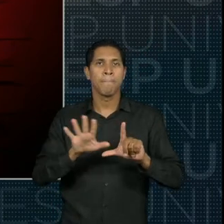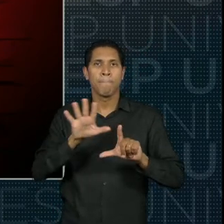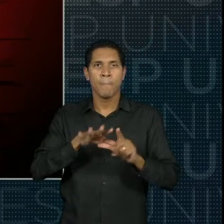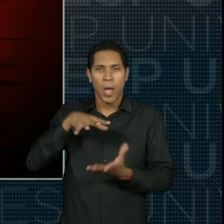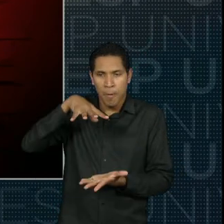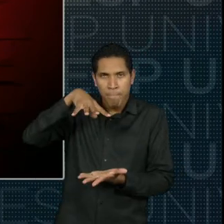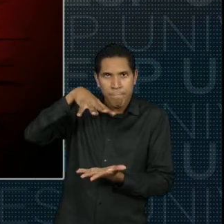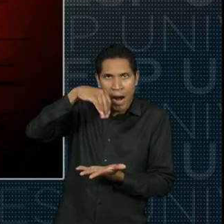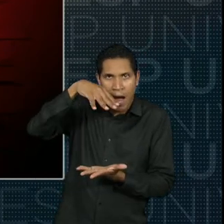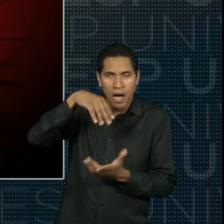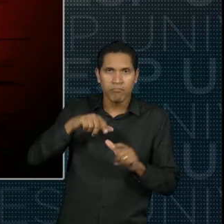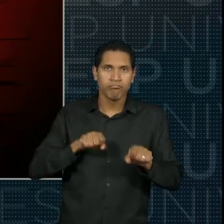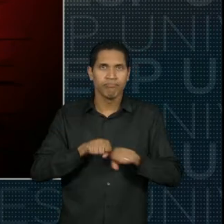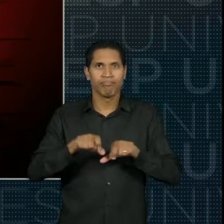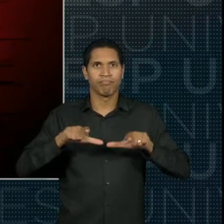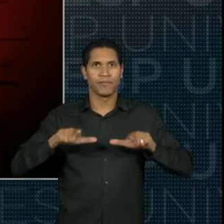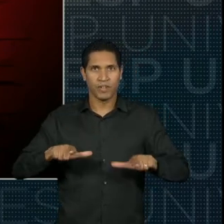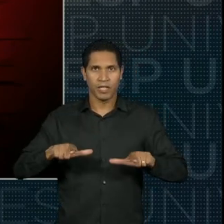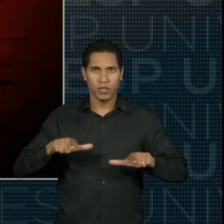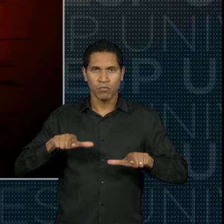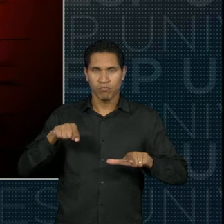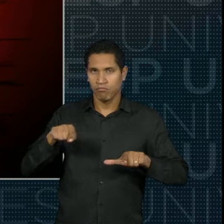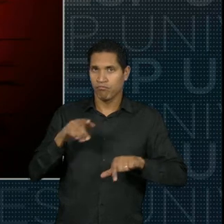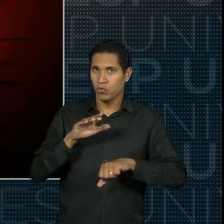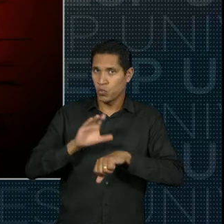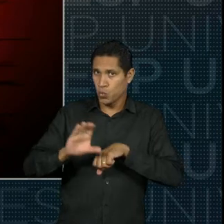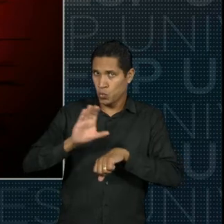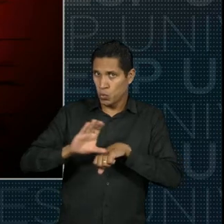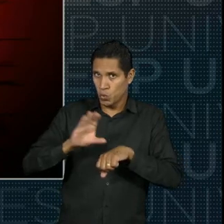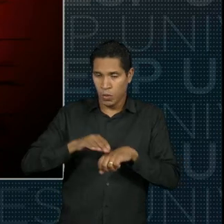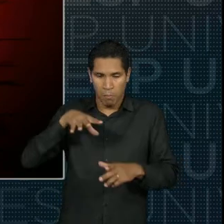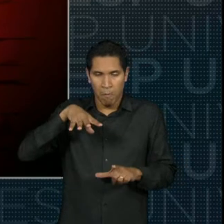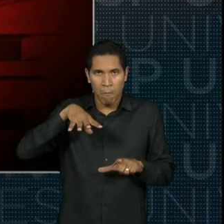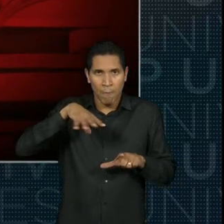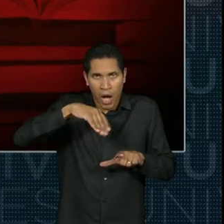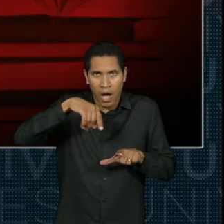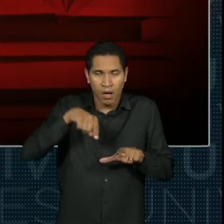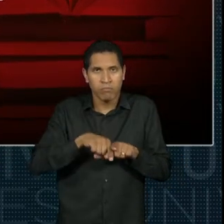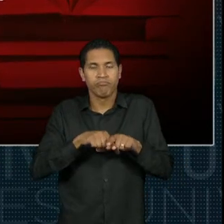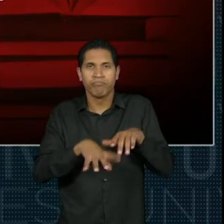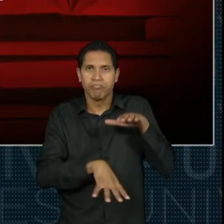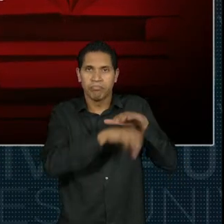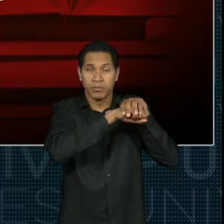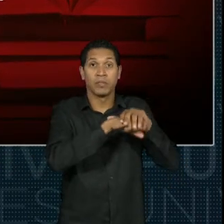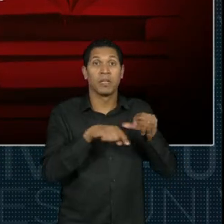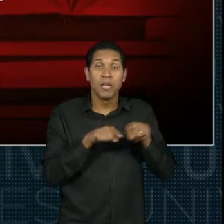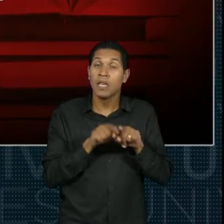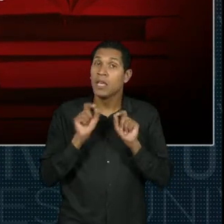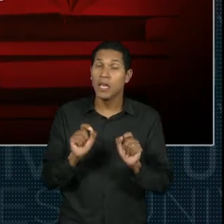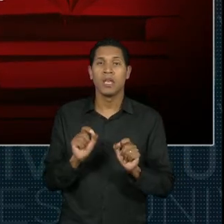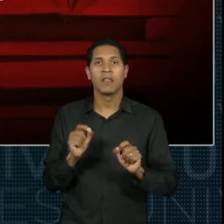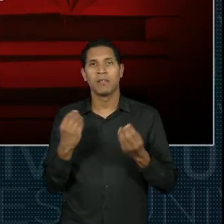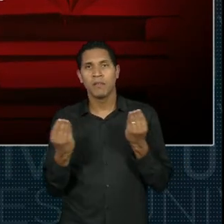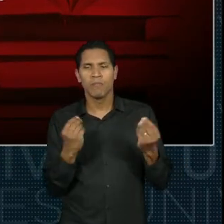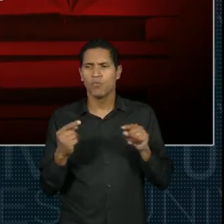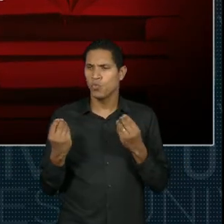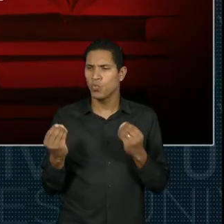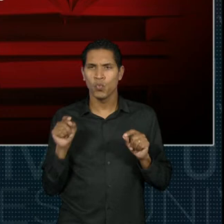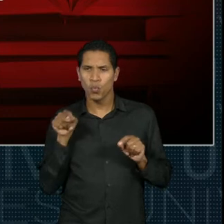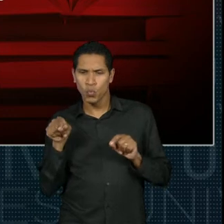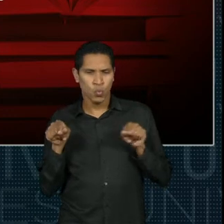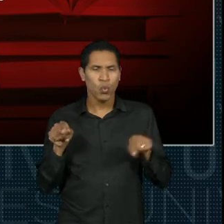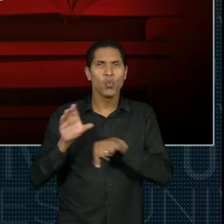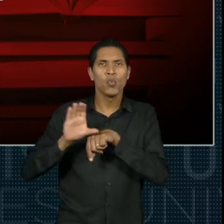cursos que ele realizou e vai ter que contextualizar esses cursos realizados e